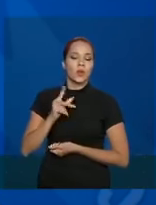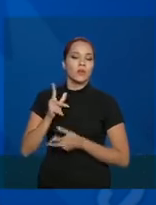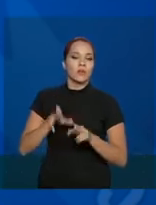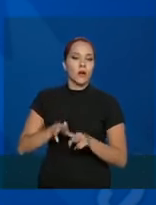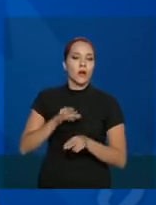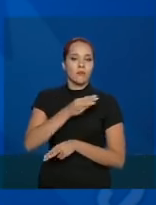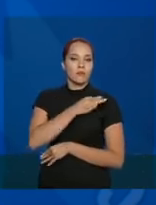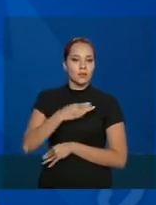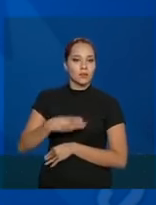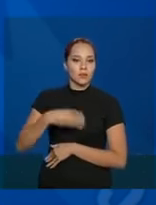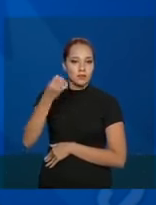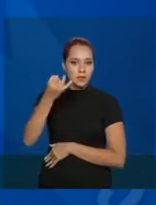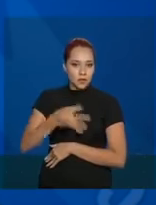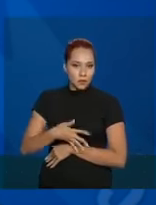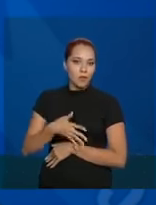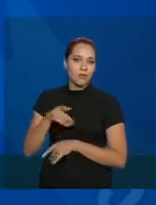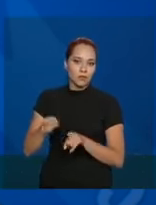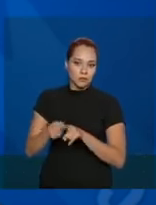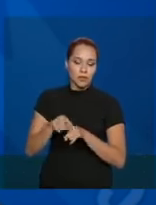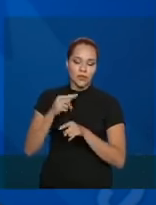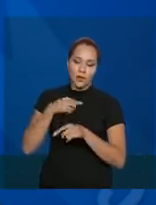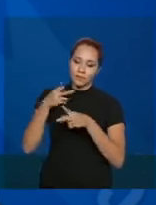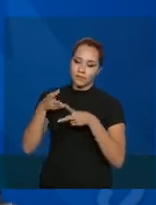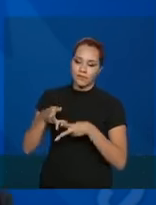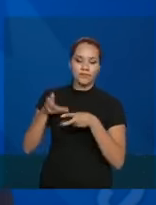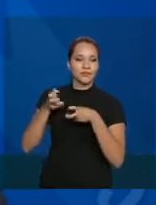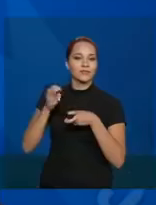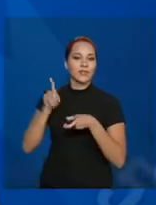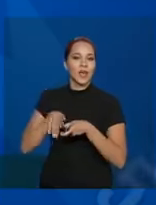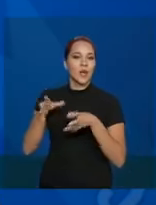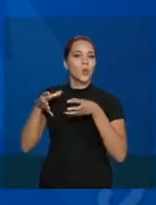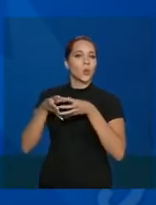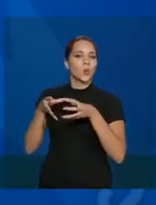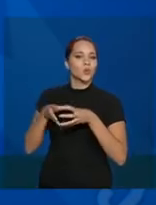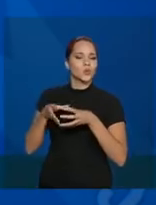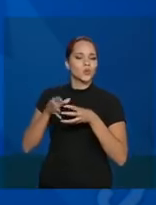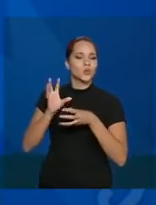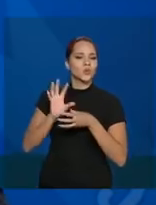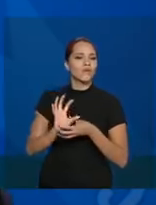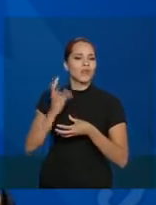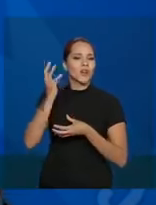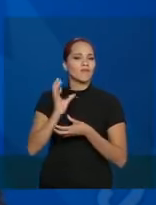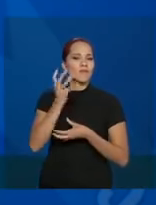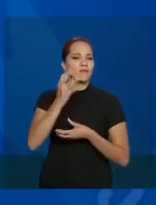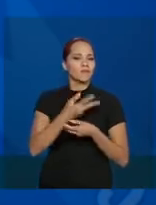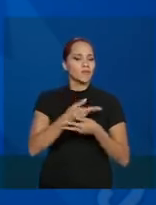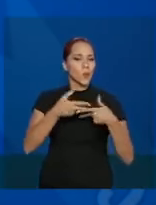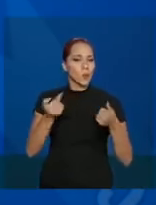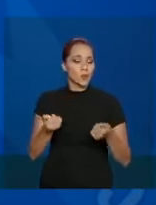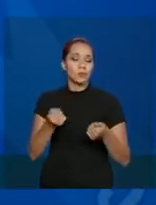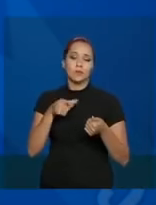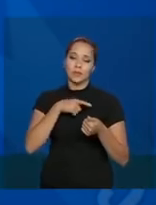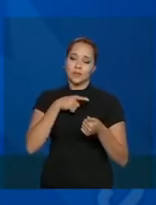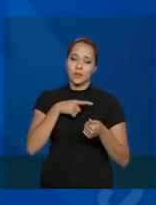ministro falou e como você bem observou, é um conjunto de fatores que leva a esta